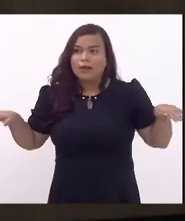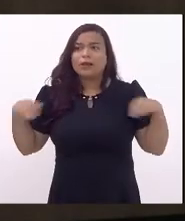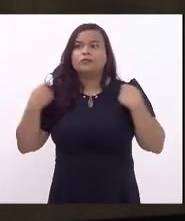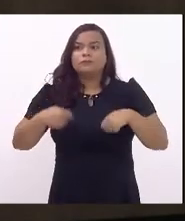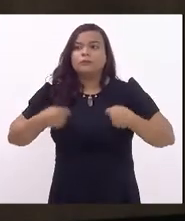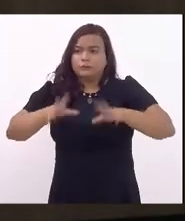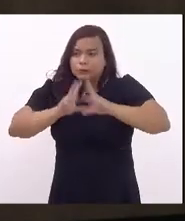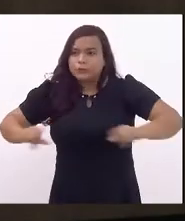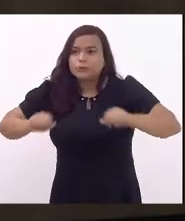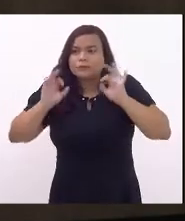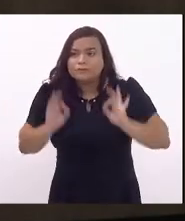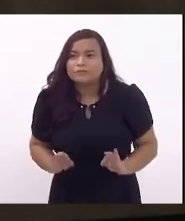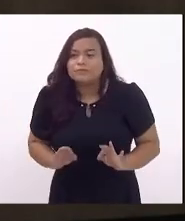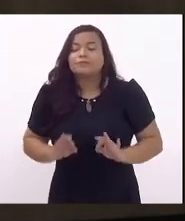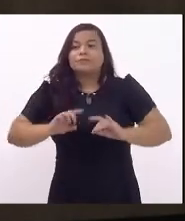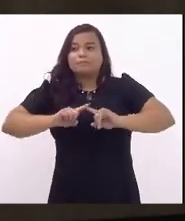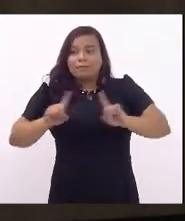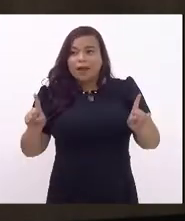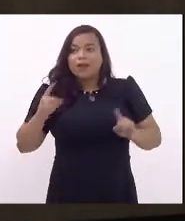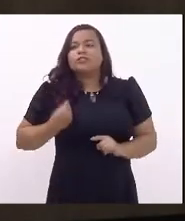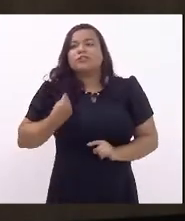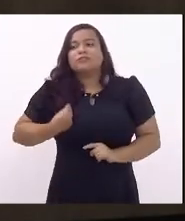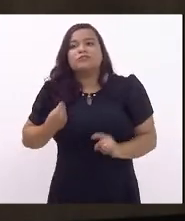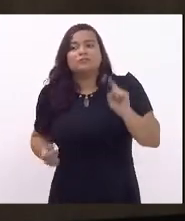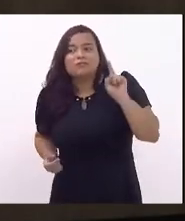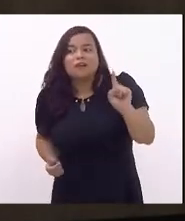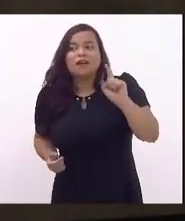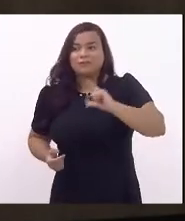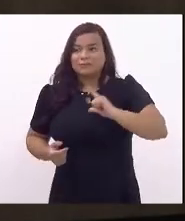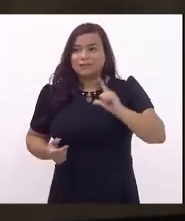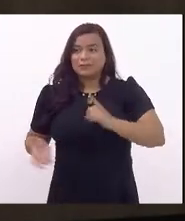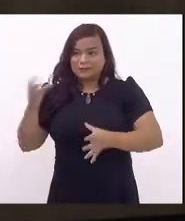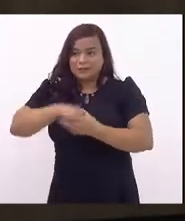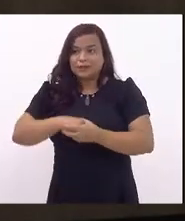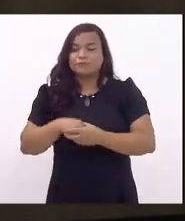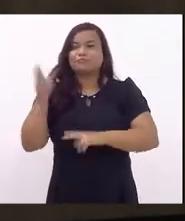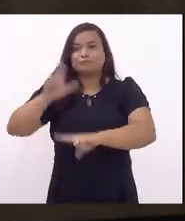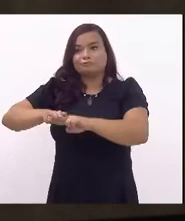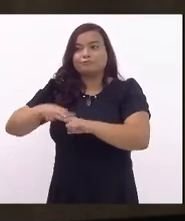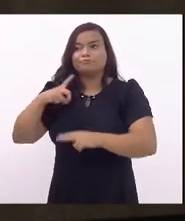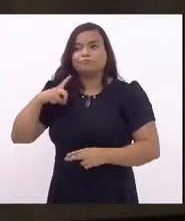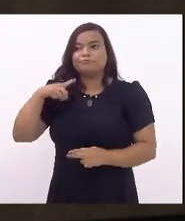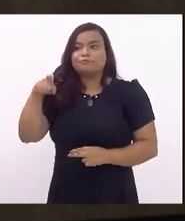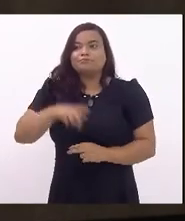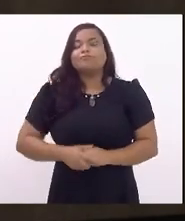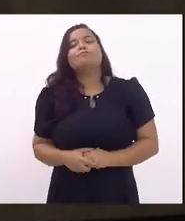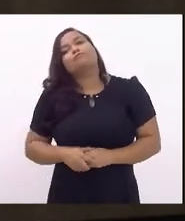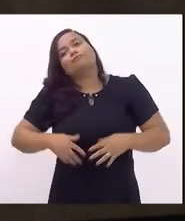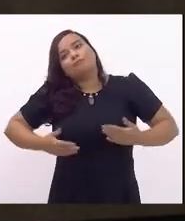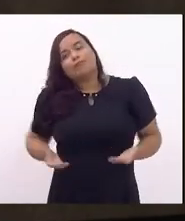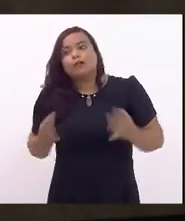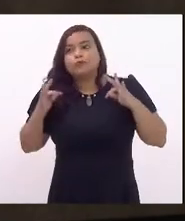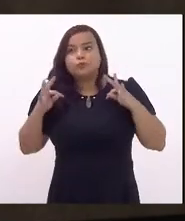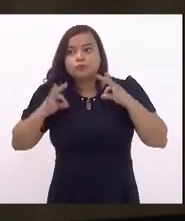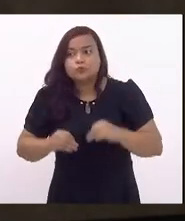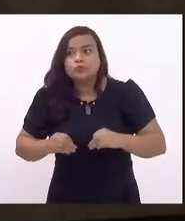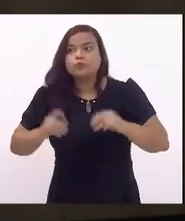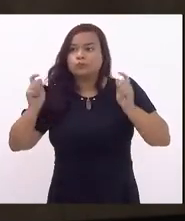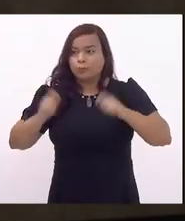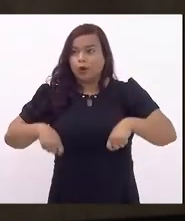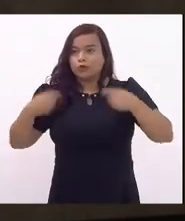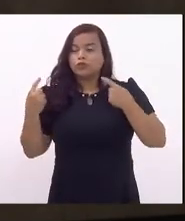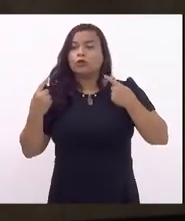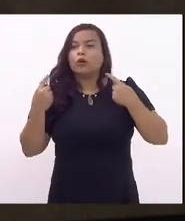erradicadas, mas elas existem em polvorosas dentro do sistema prisional. E tudo isso pode ser combatido